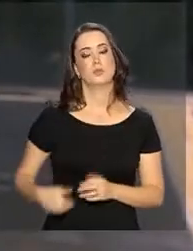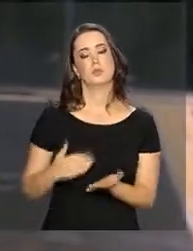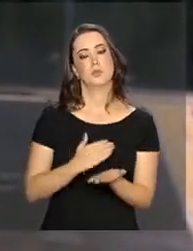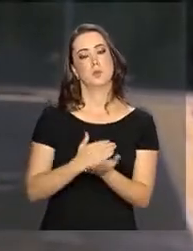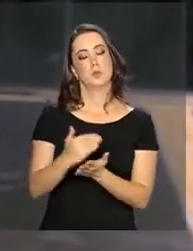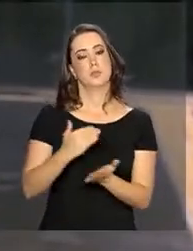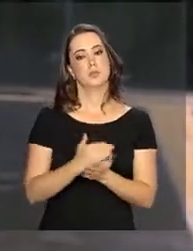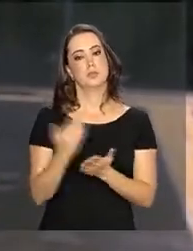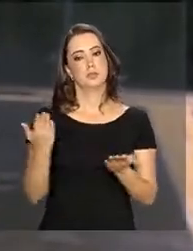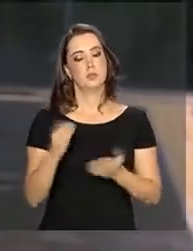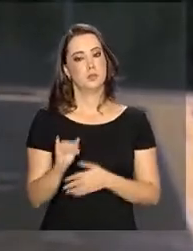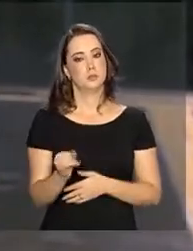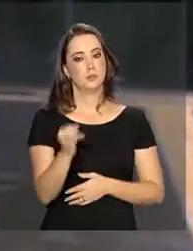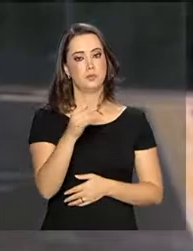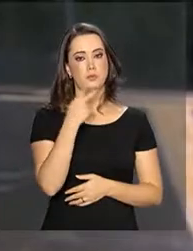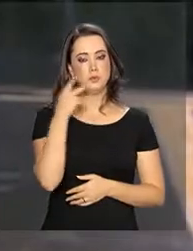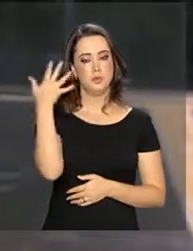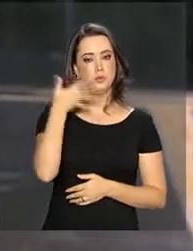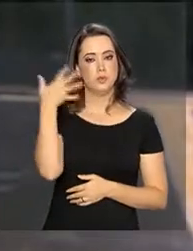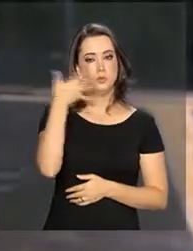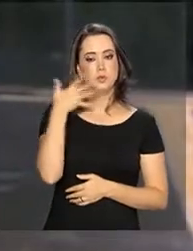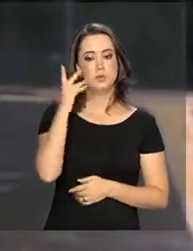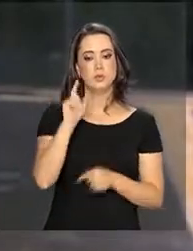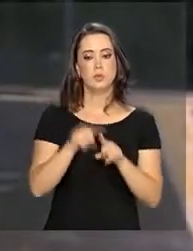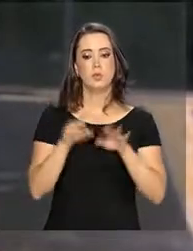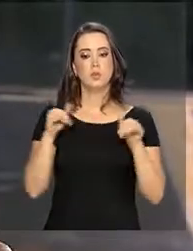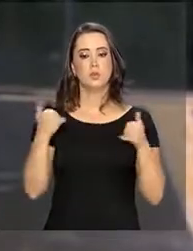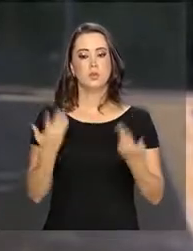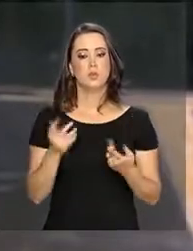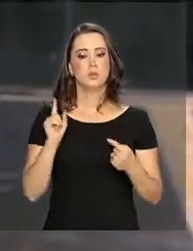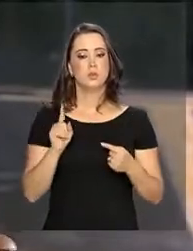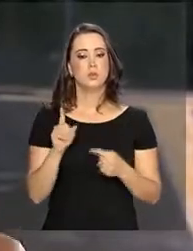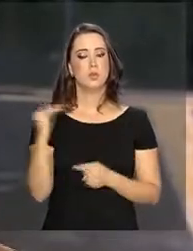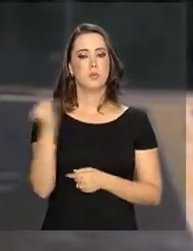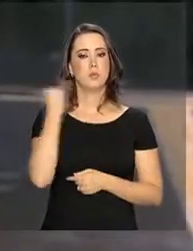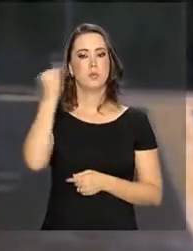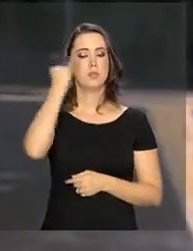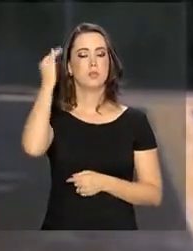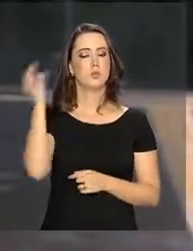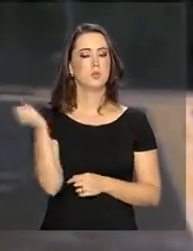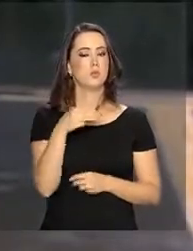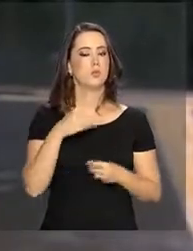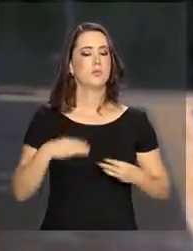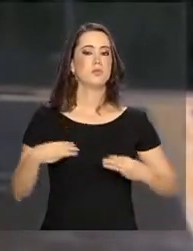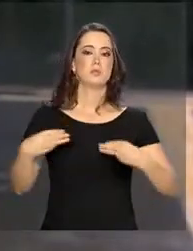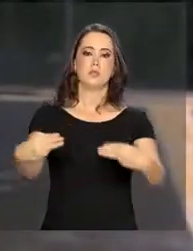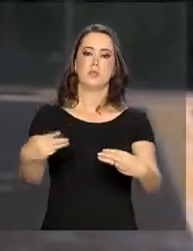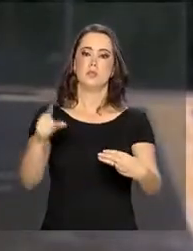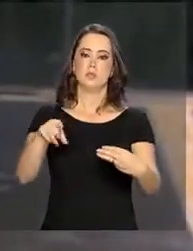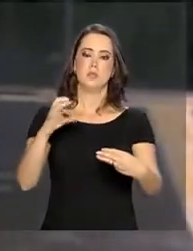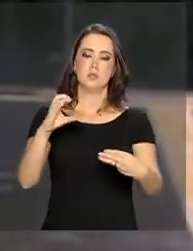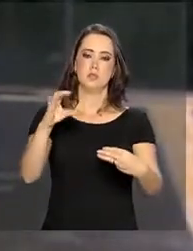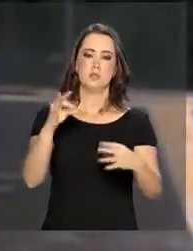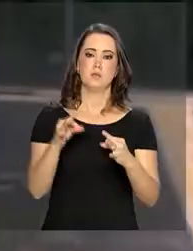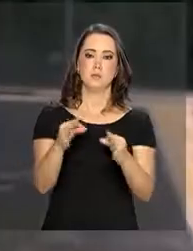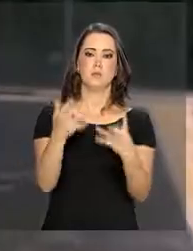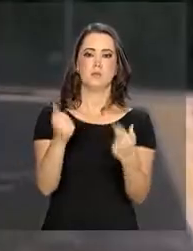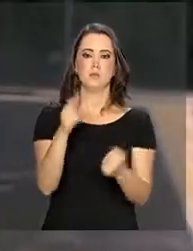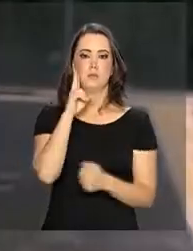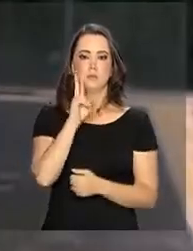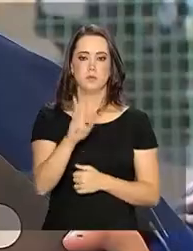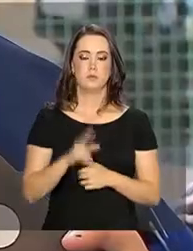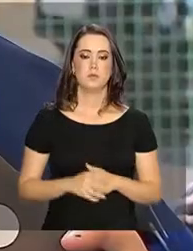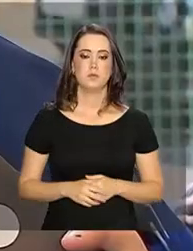se iniciar em janeiro. Ele explicou ainda, Roberto, qual vai ser o pilar desse novo Ministério de Ciência e Tecnologia. Vamos ouvi-lo.